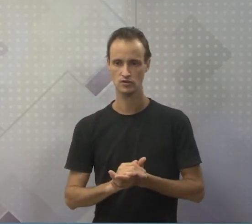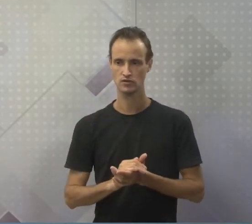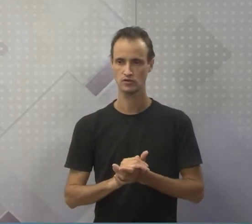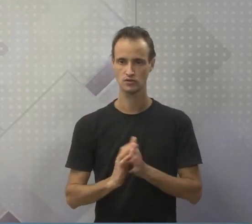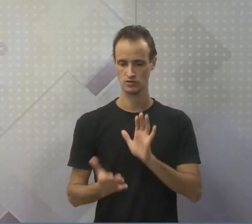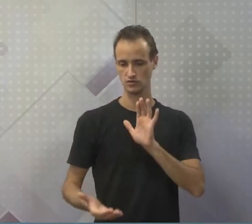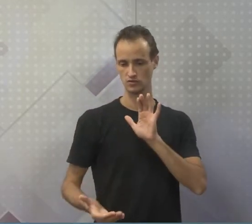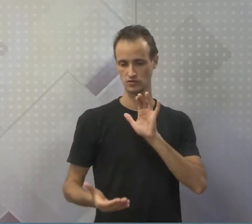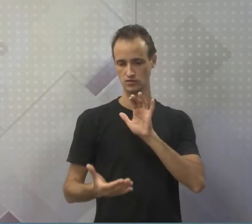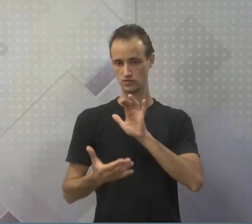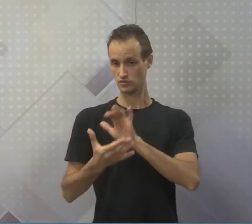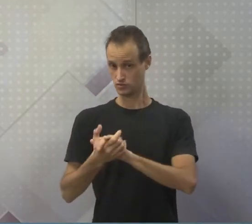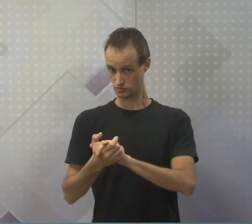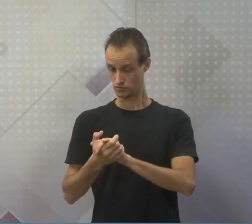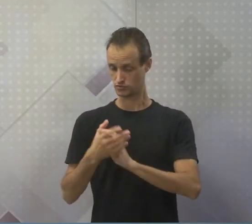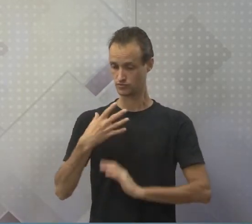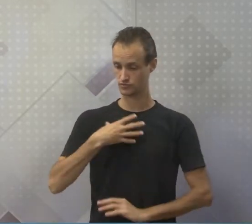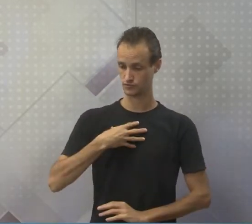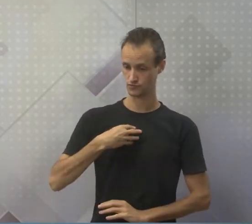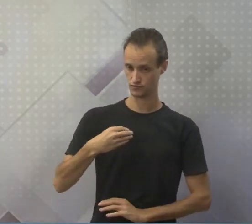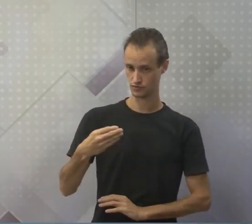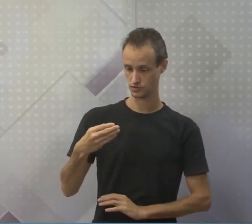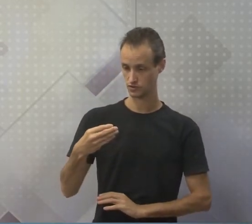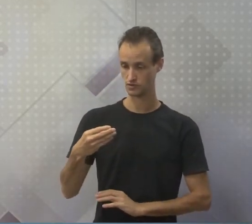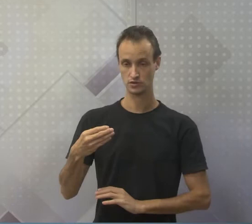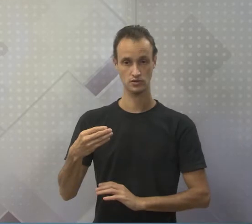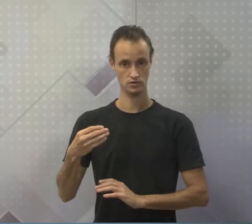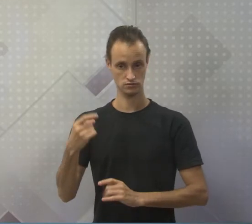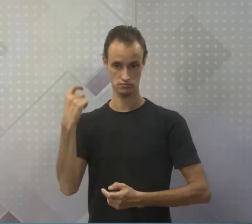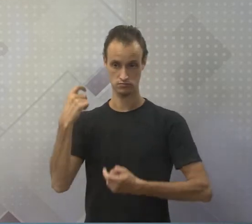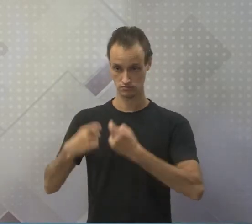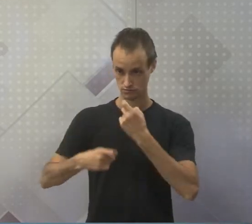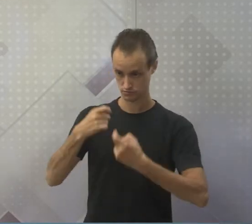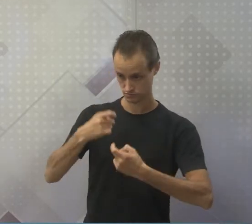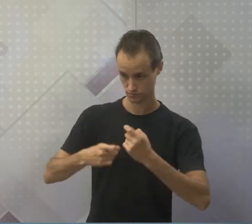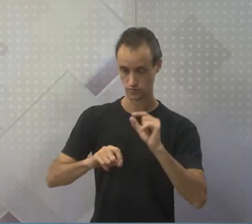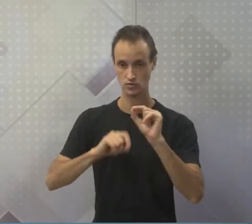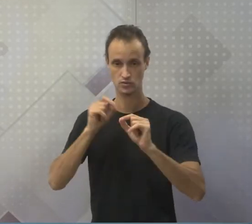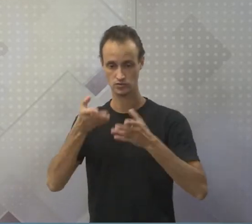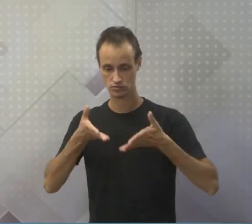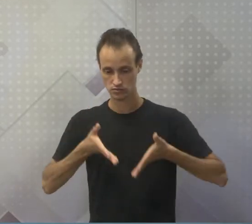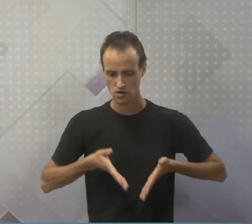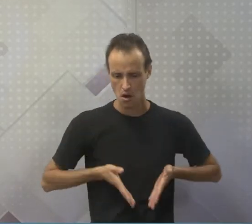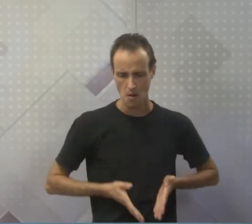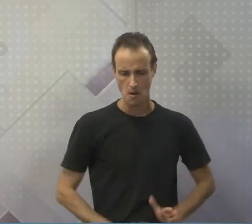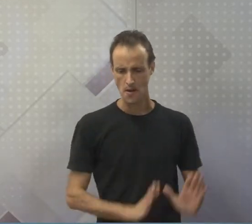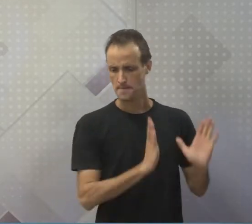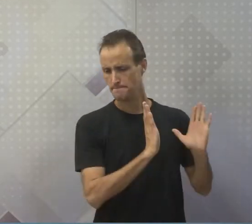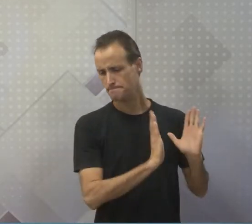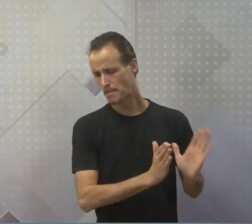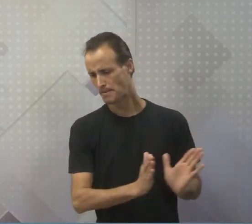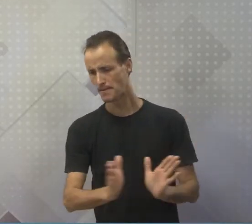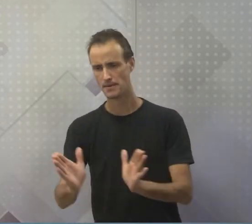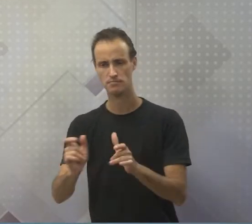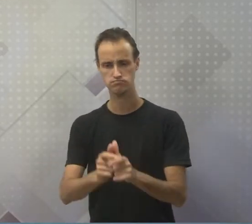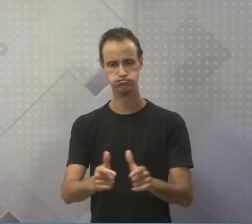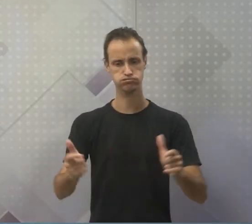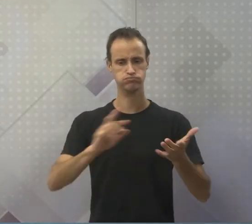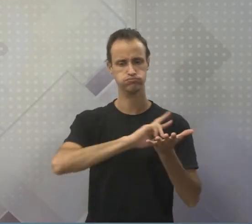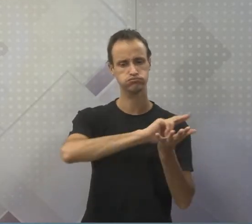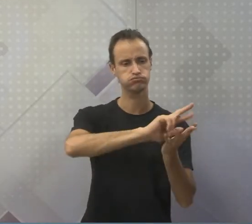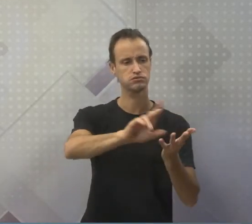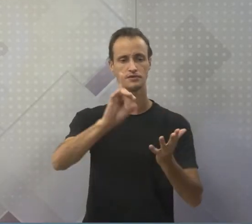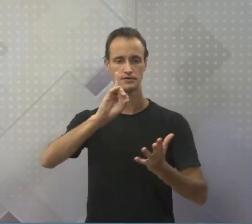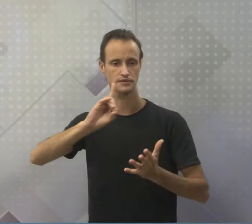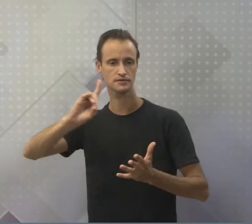incestuosamente, ou seja, tendo relação com o filho, e tem todos os outros deuses e